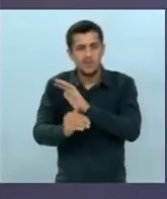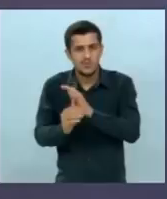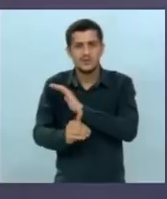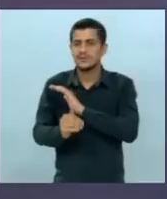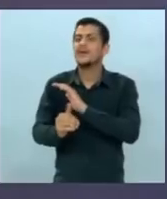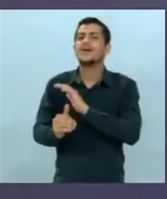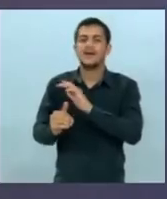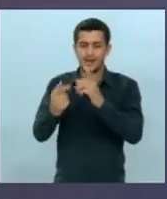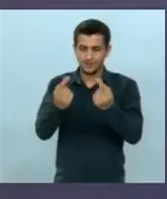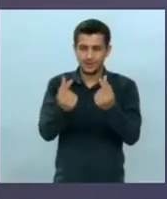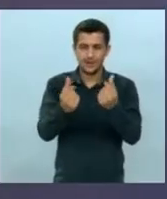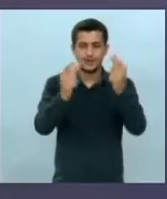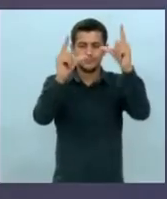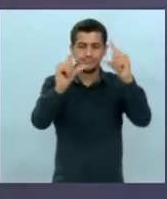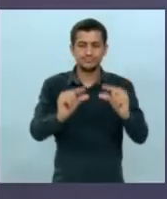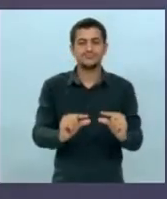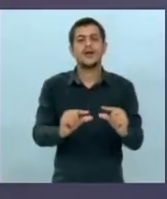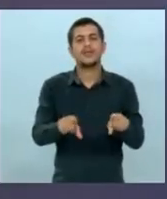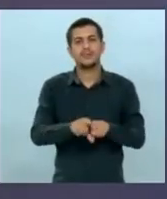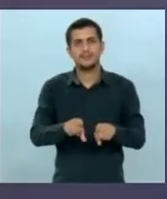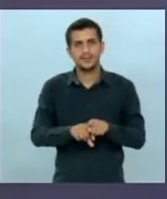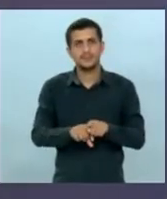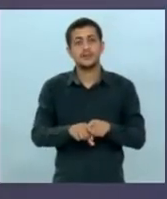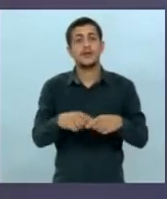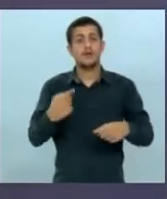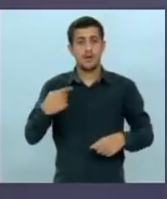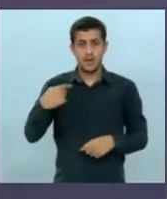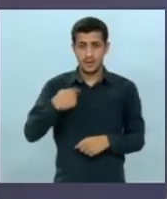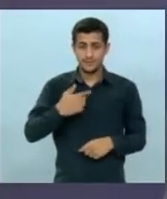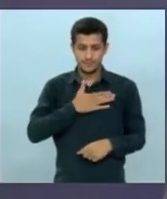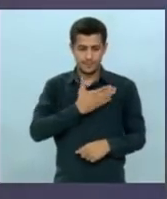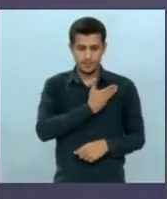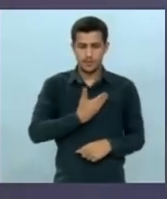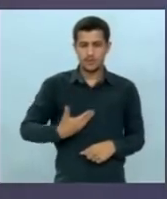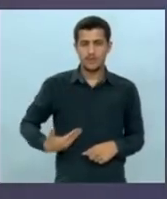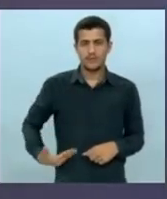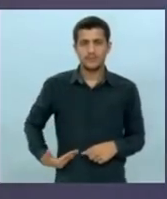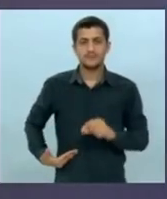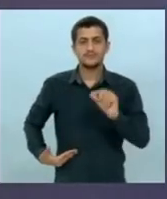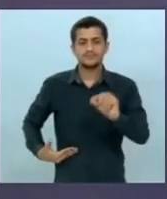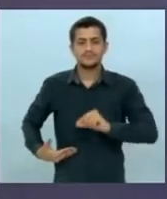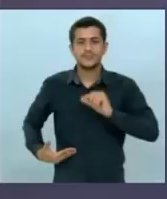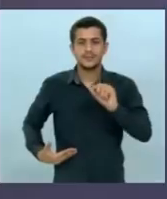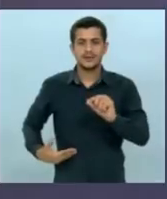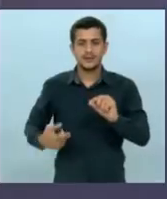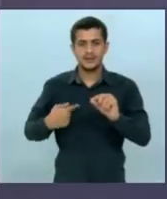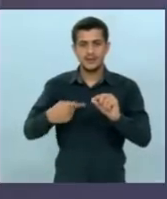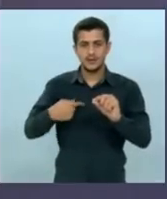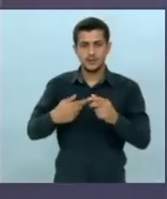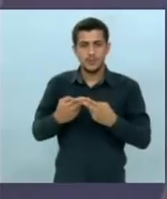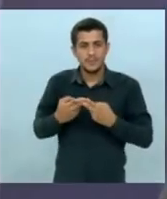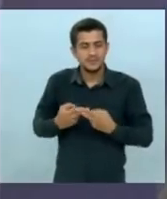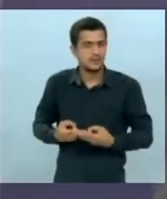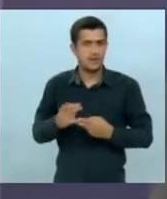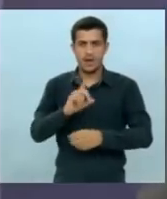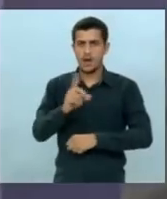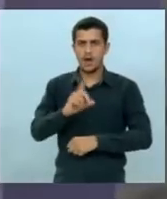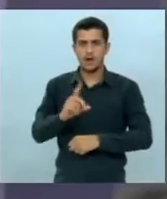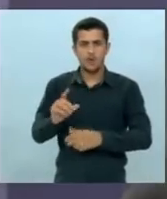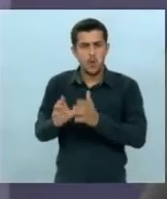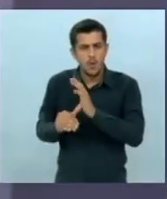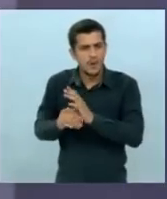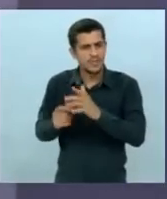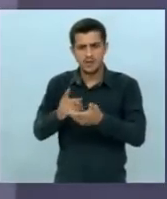corroído, continuar com ele corroído. Então, eu, no meu governo, vou ter tolerância zero com a corrupção. Nós temos que